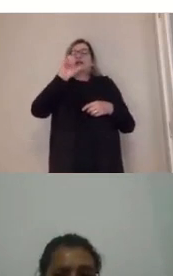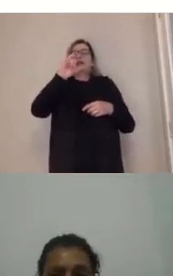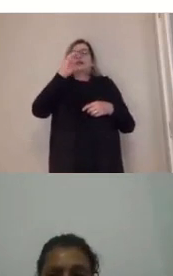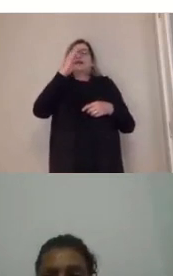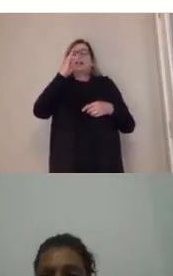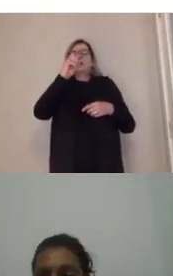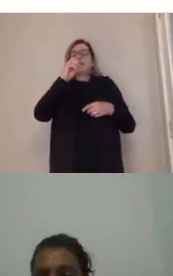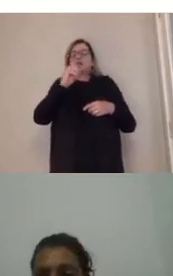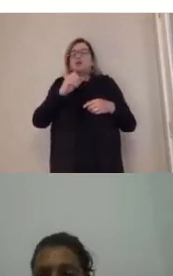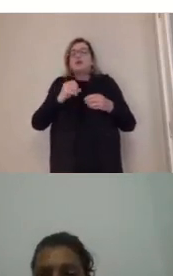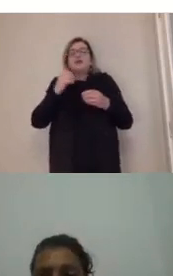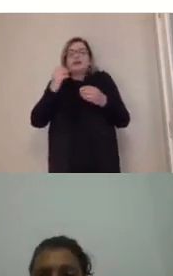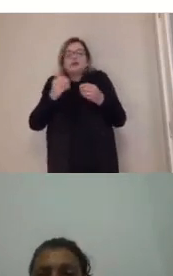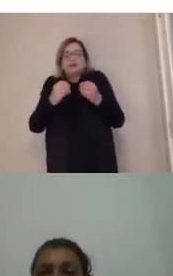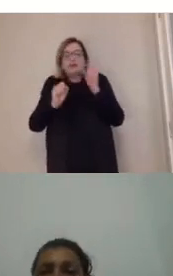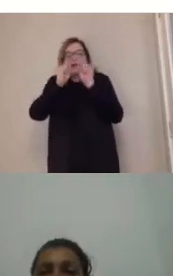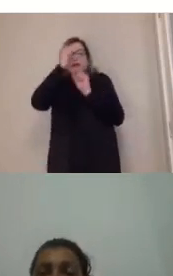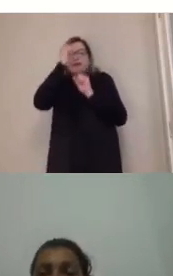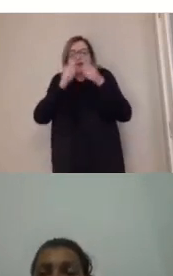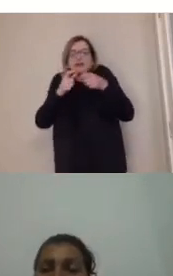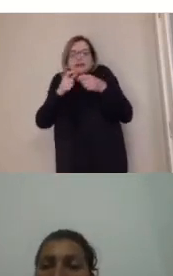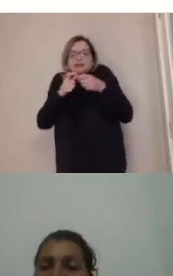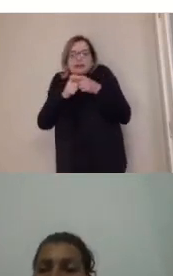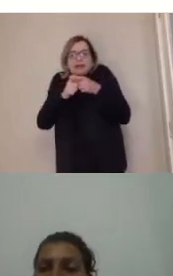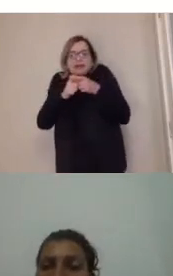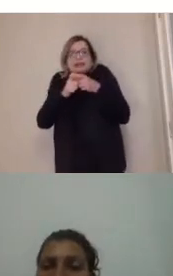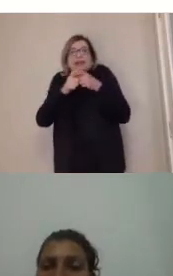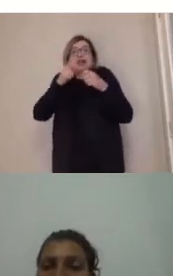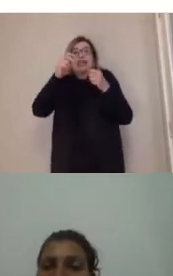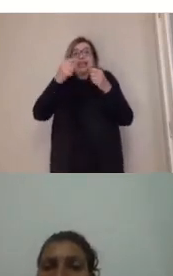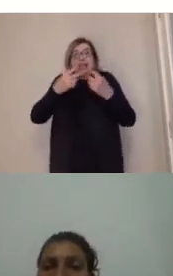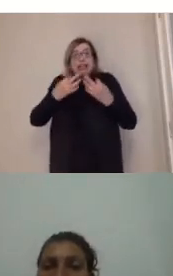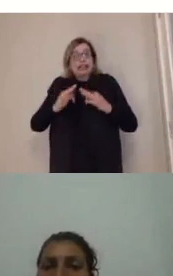tecnologia, conseguem, é,